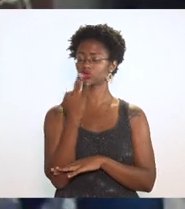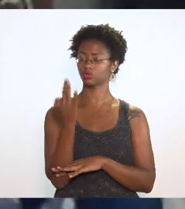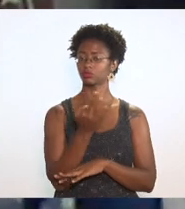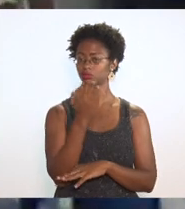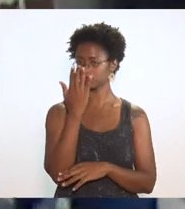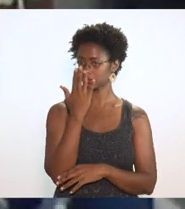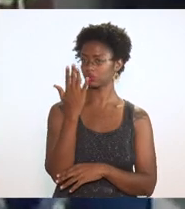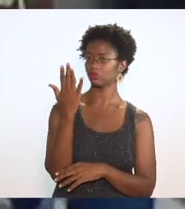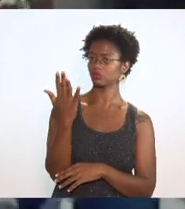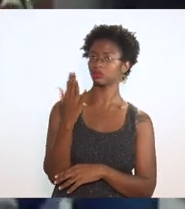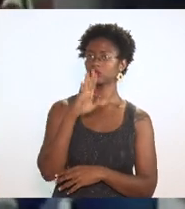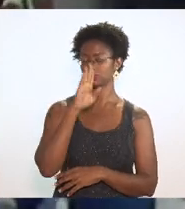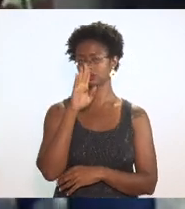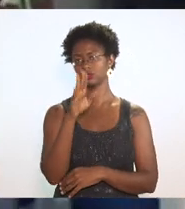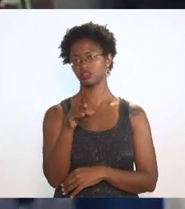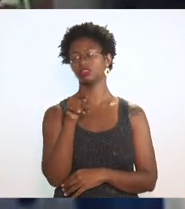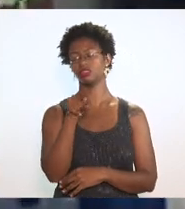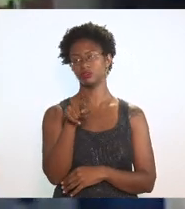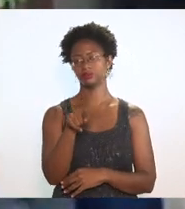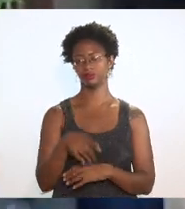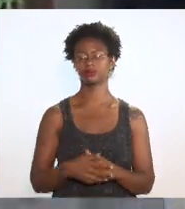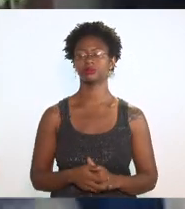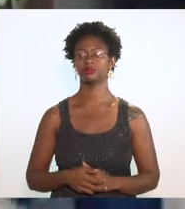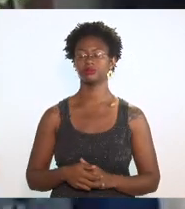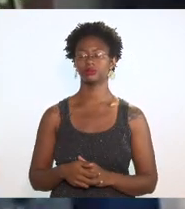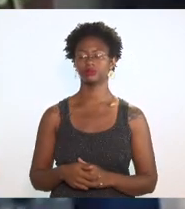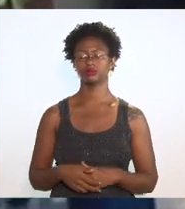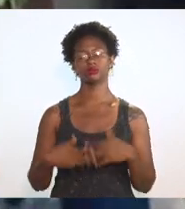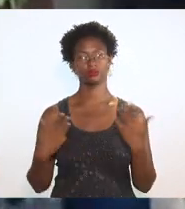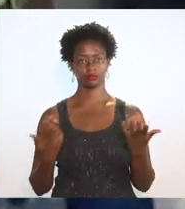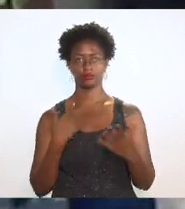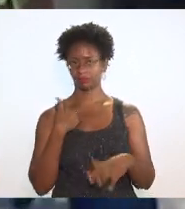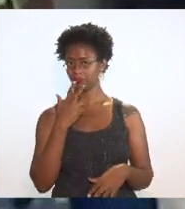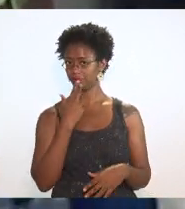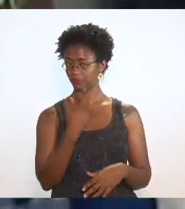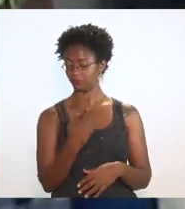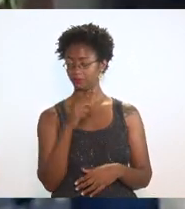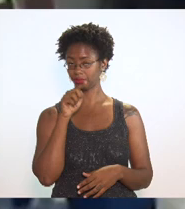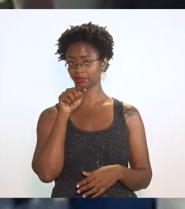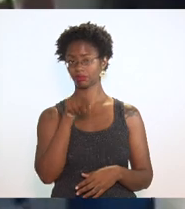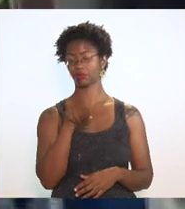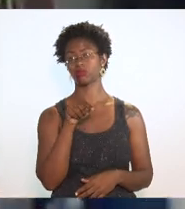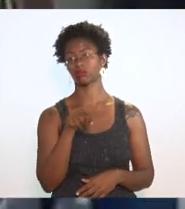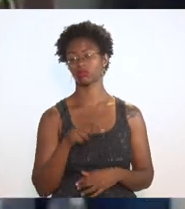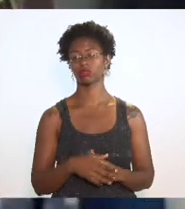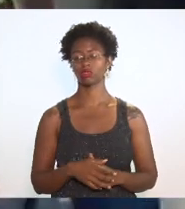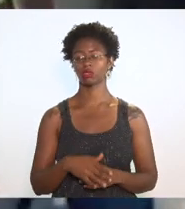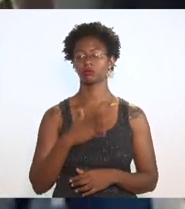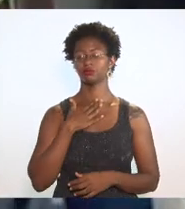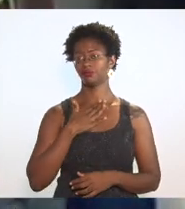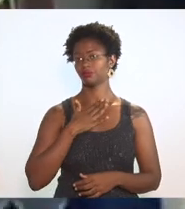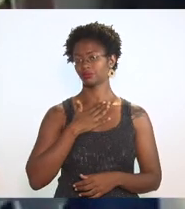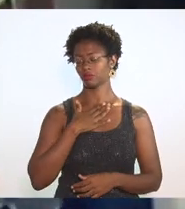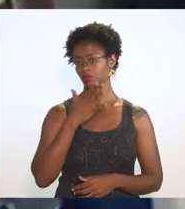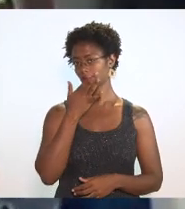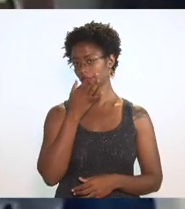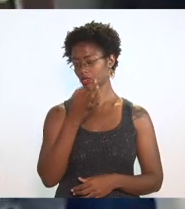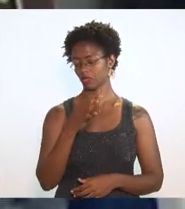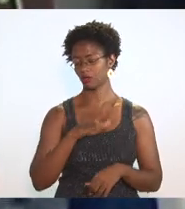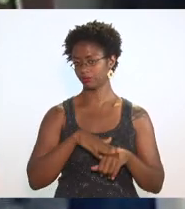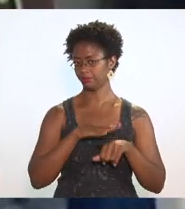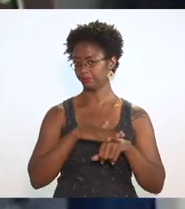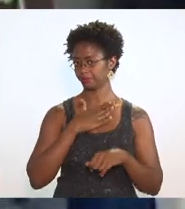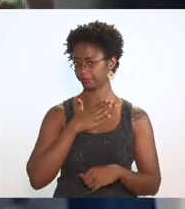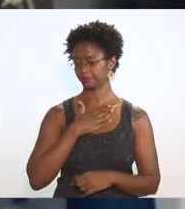enfrentando diretamente esse ponto então assim eu vou colocar aqui no caso a minha opinião que